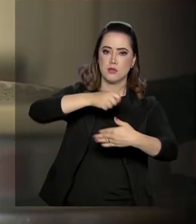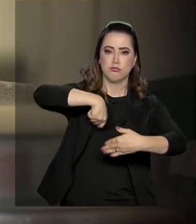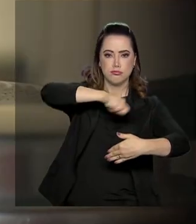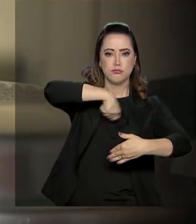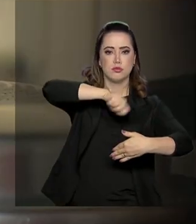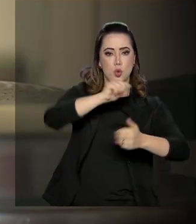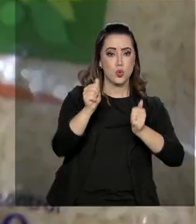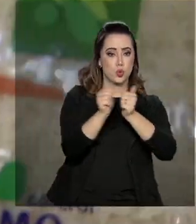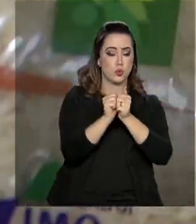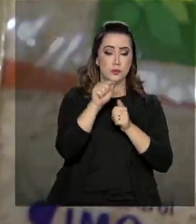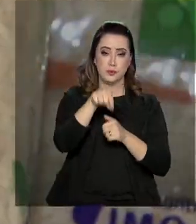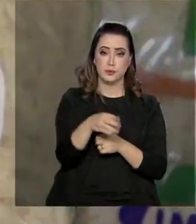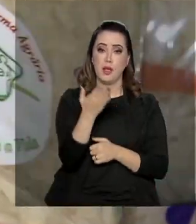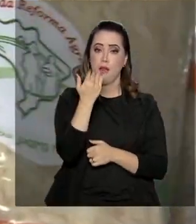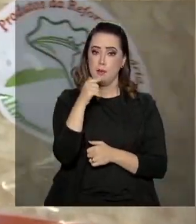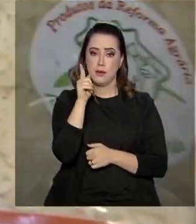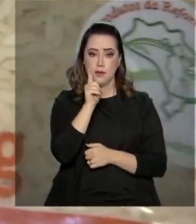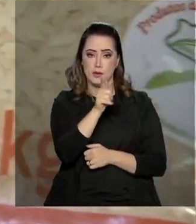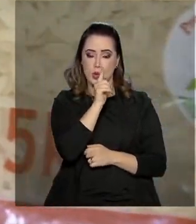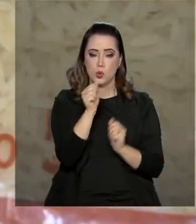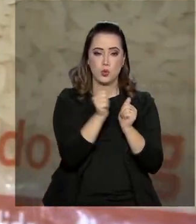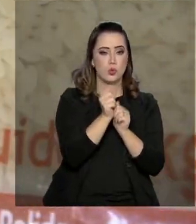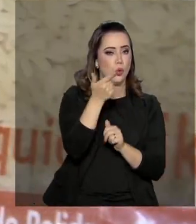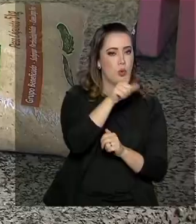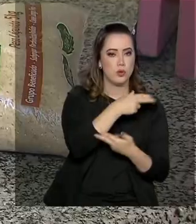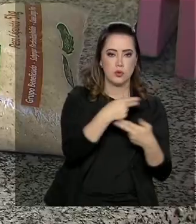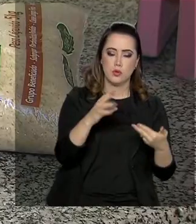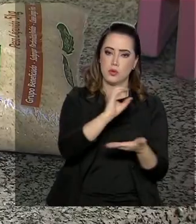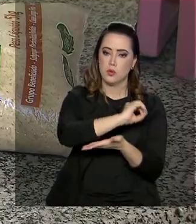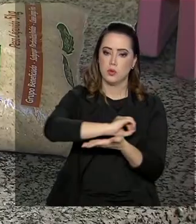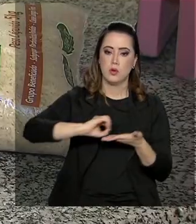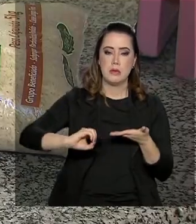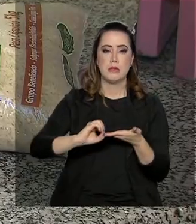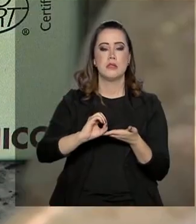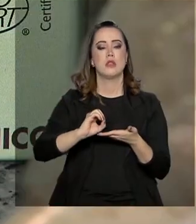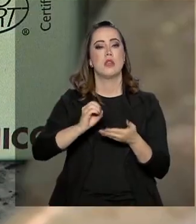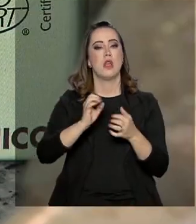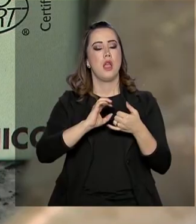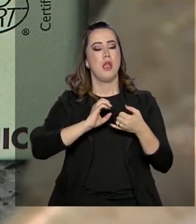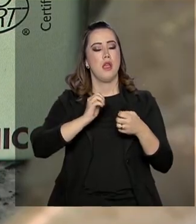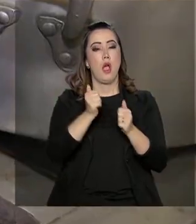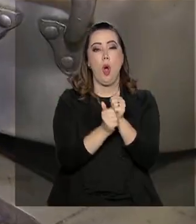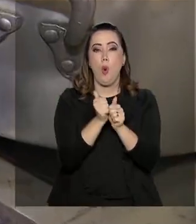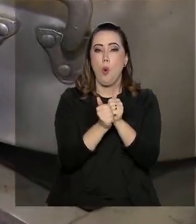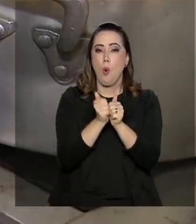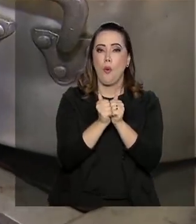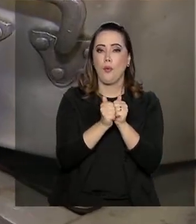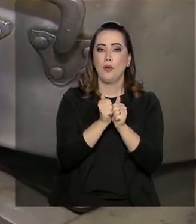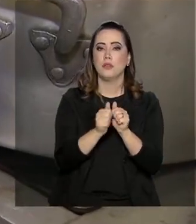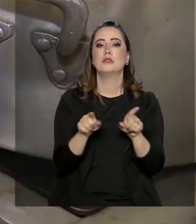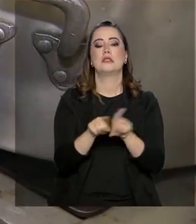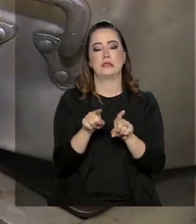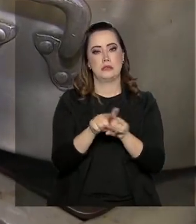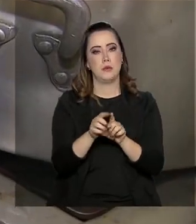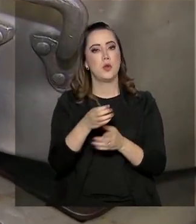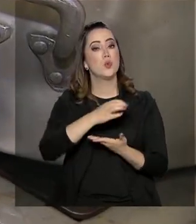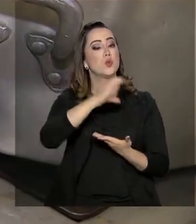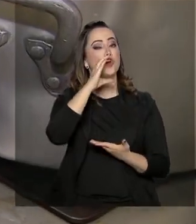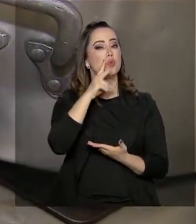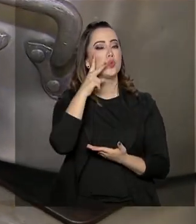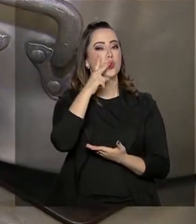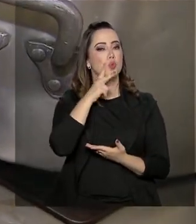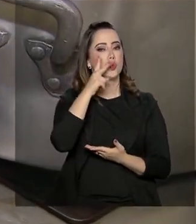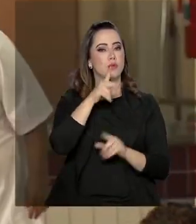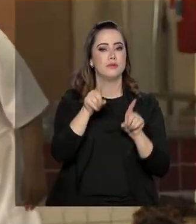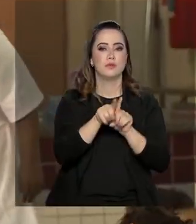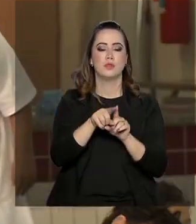A merenda é reforçada com outros alimentos orgânicos, como arroz e suco de uva. Cuidado, que se traduz em